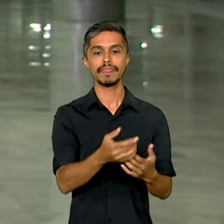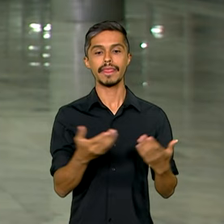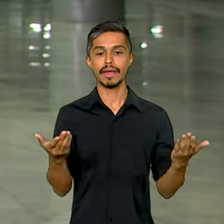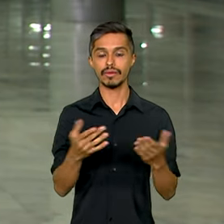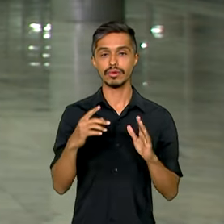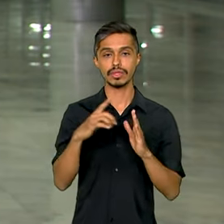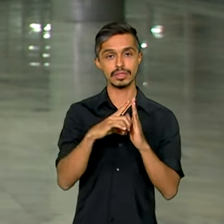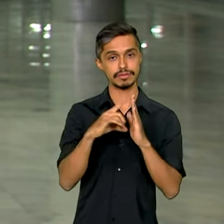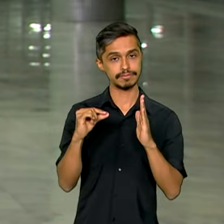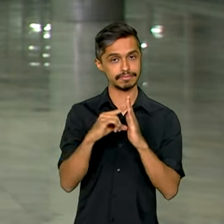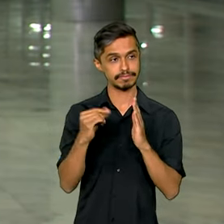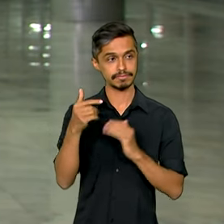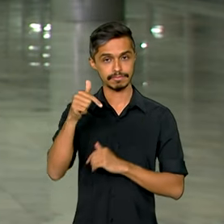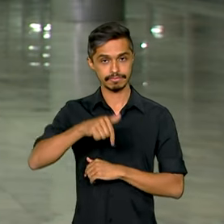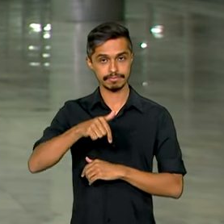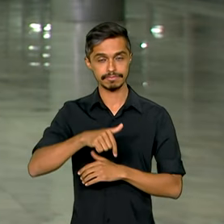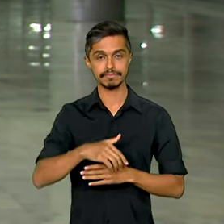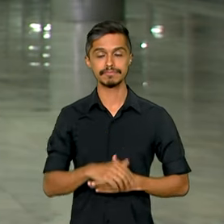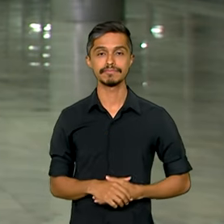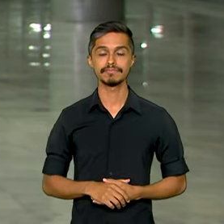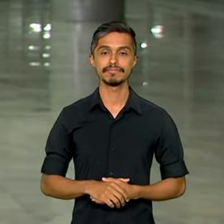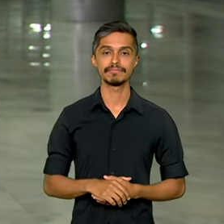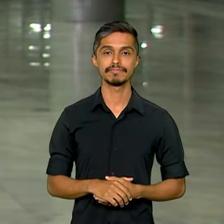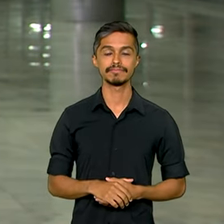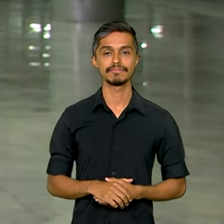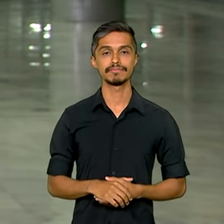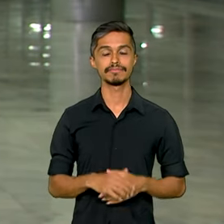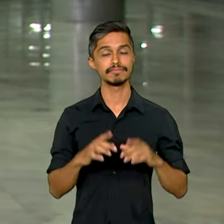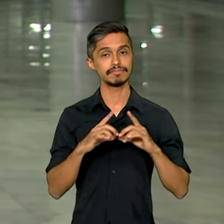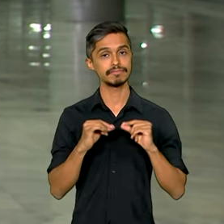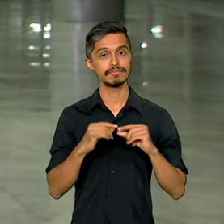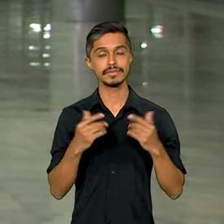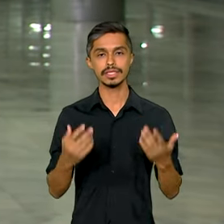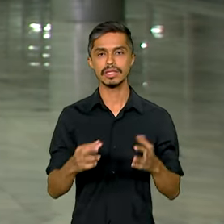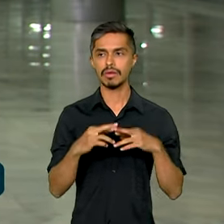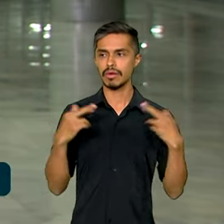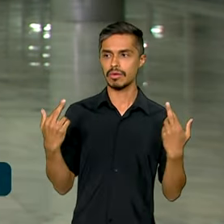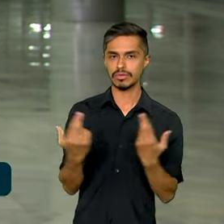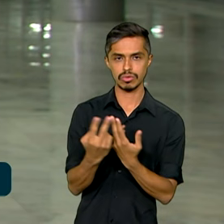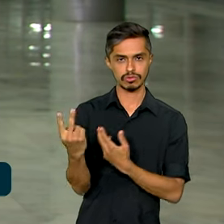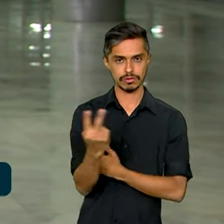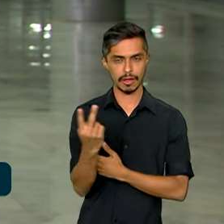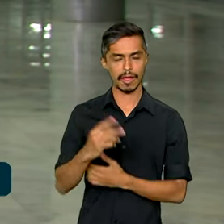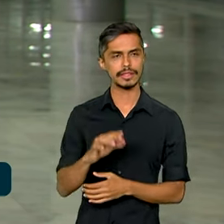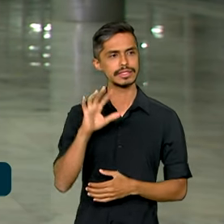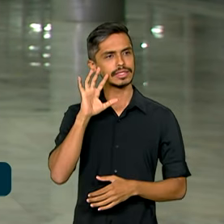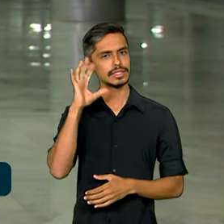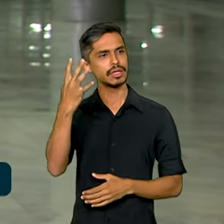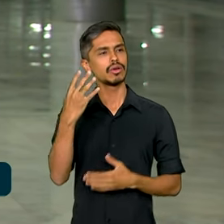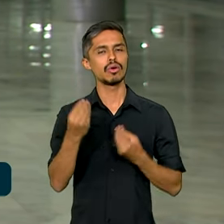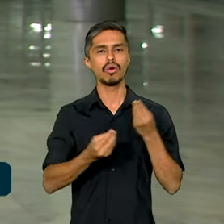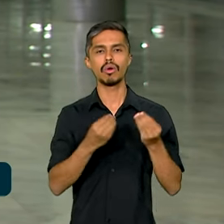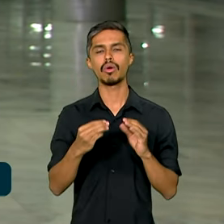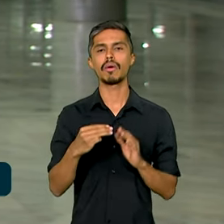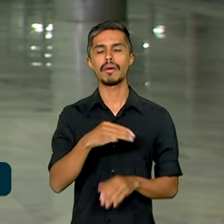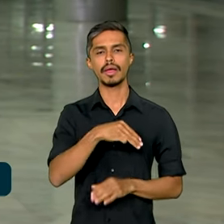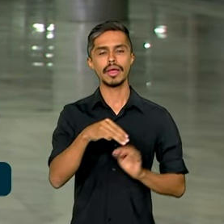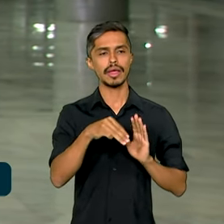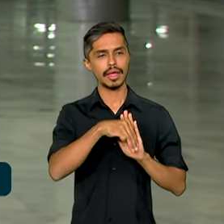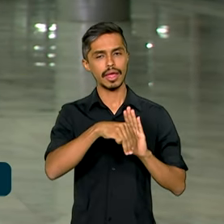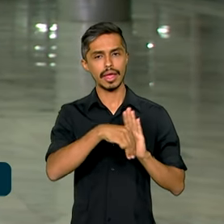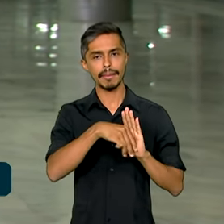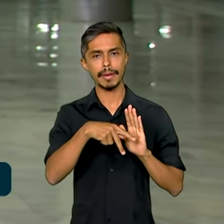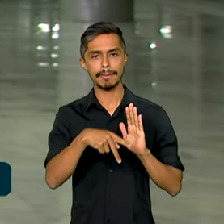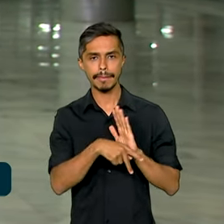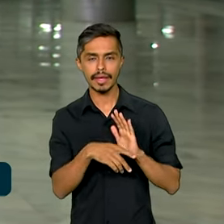oficial da presidência do Congresso aqui em Brasília. A reunião é para tratar da medida provisória que reonera a folha de